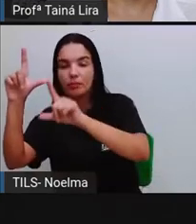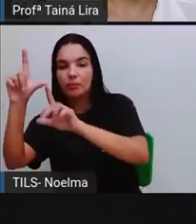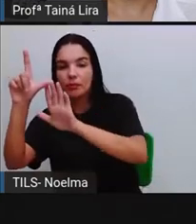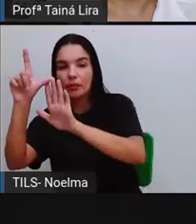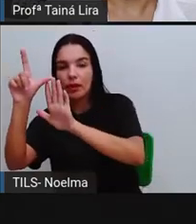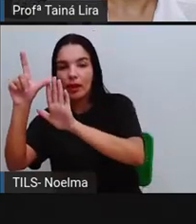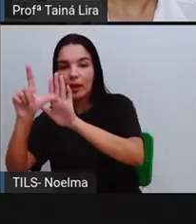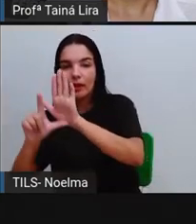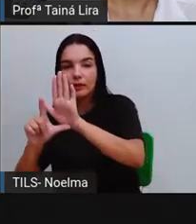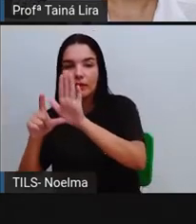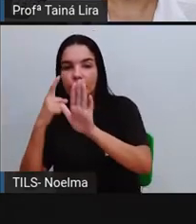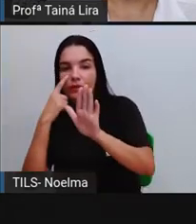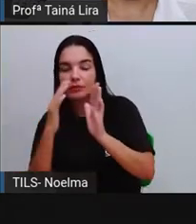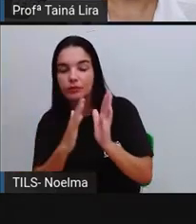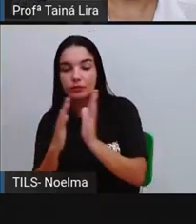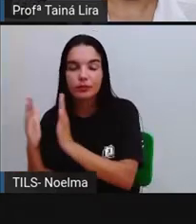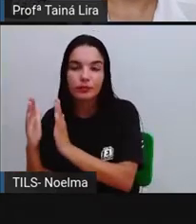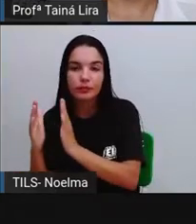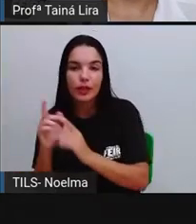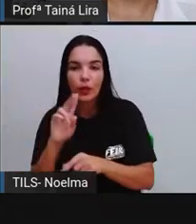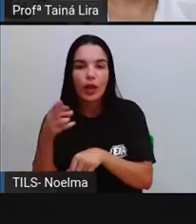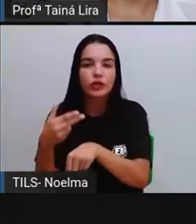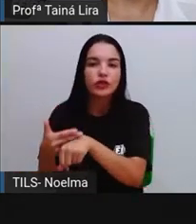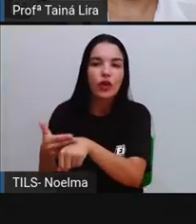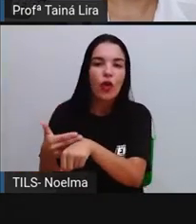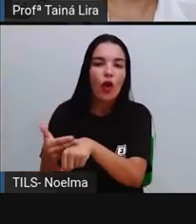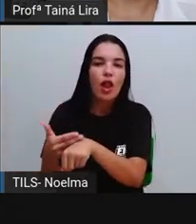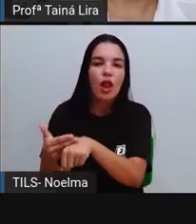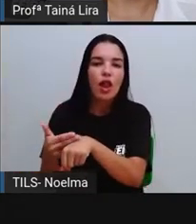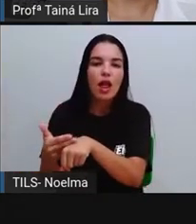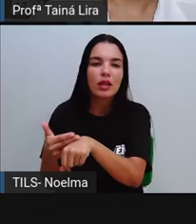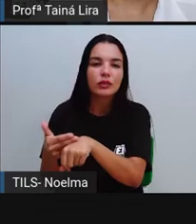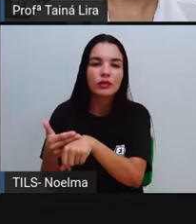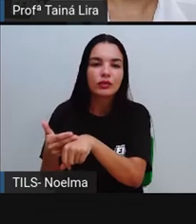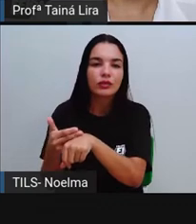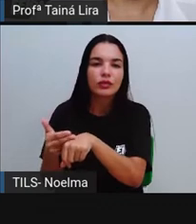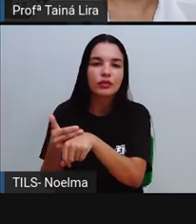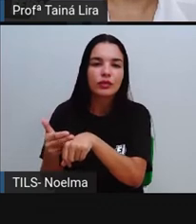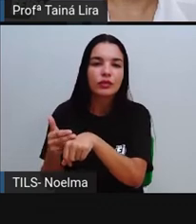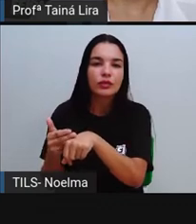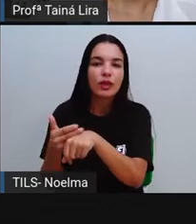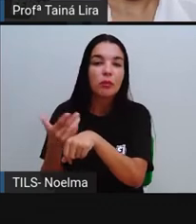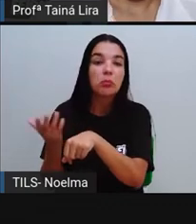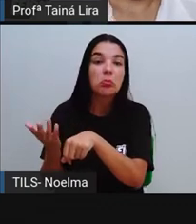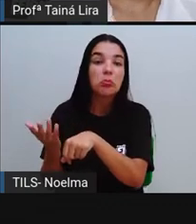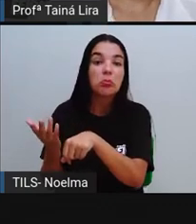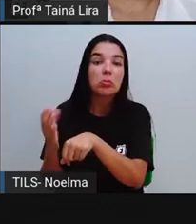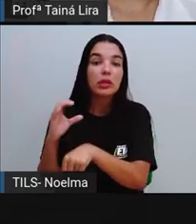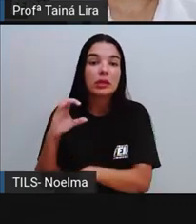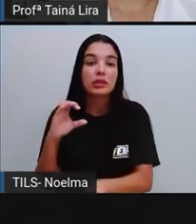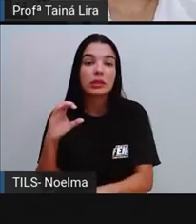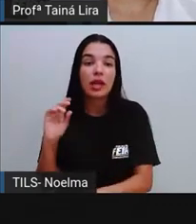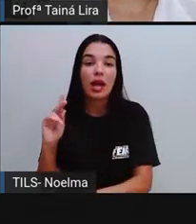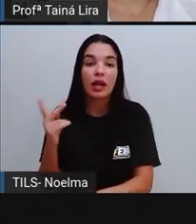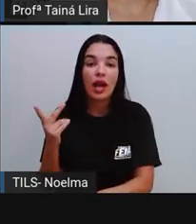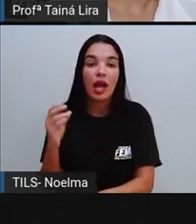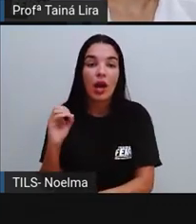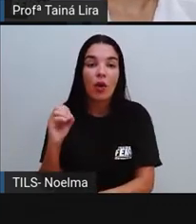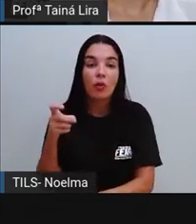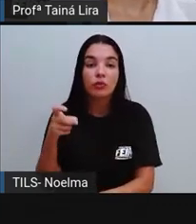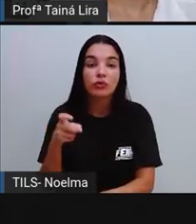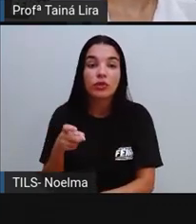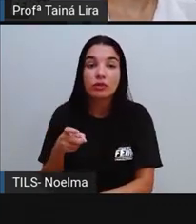coluna, Chocolate, Essa palavra aqui, Chocolate, É com X ou com CH?